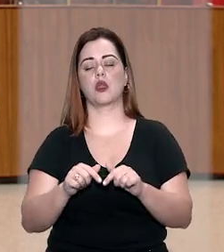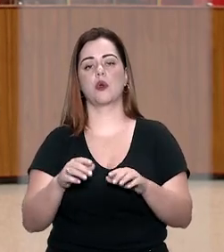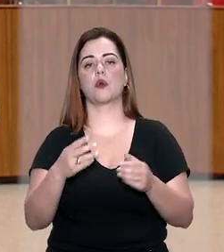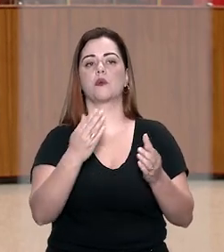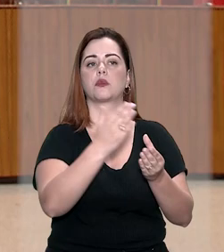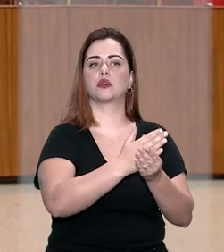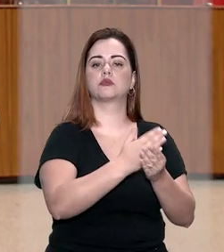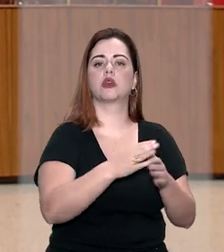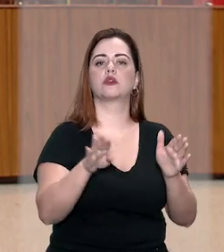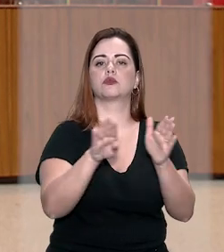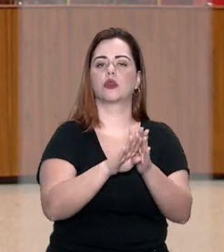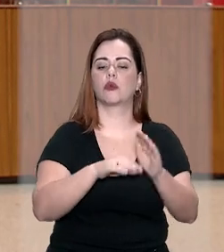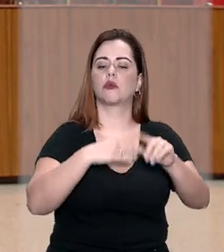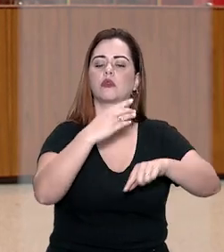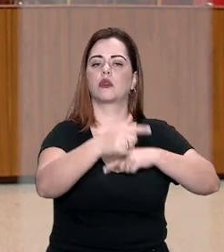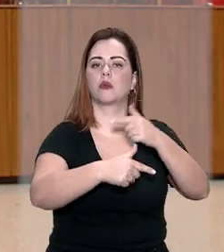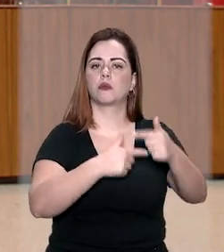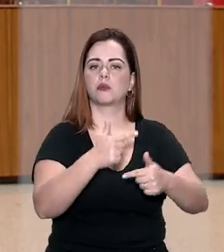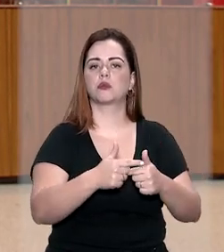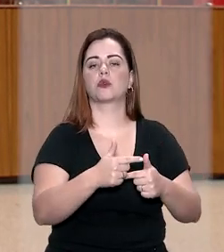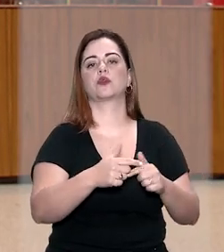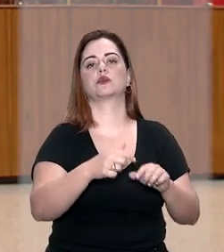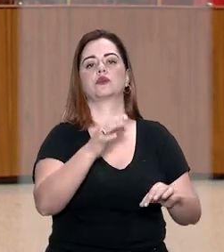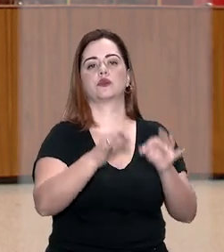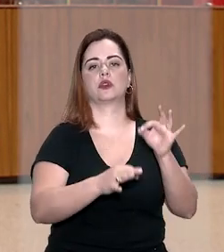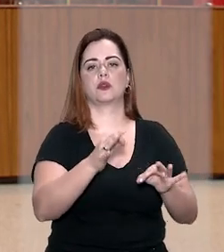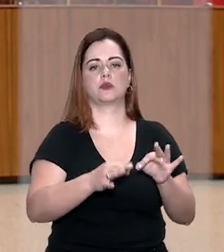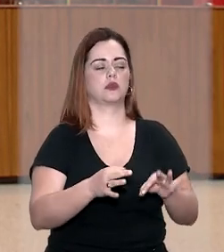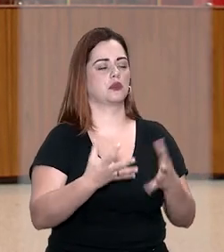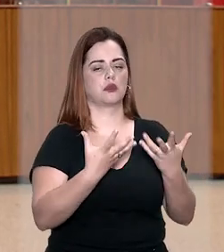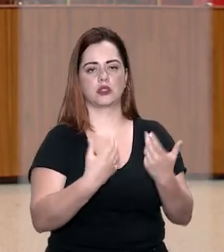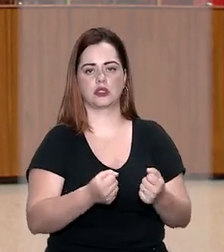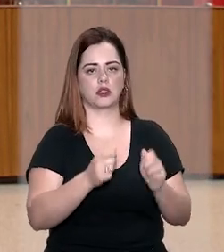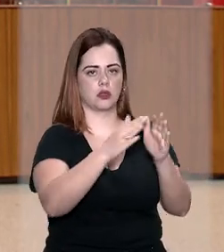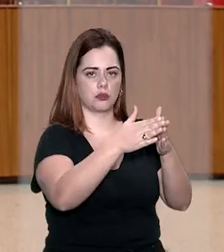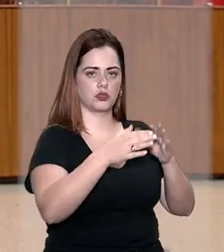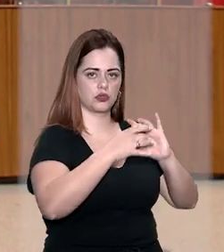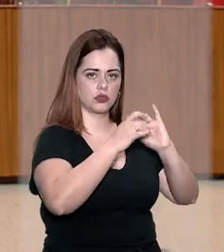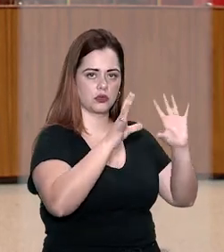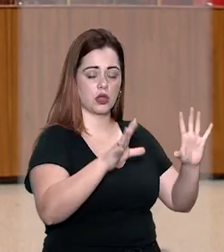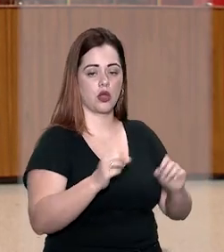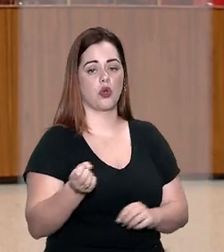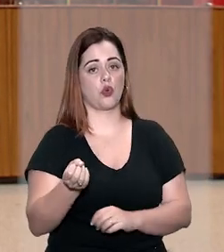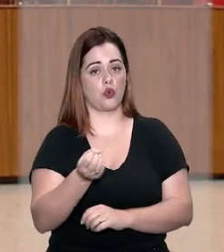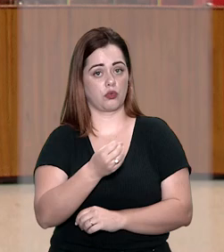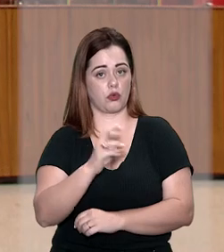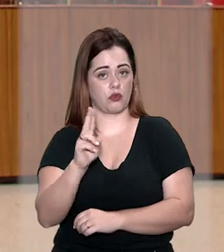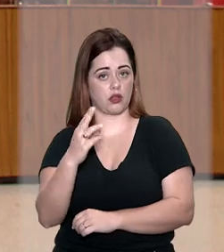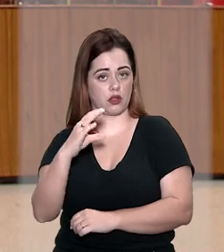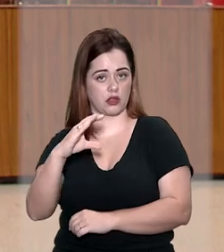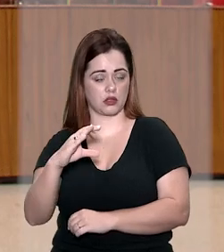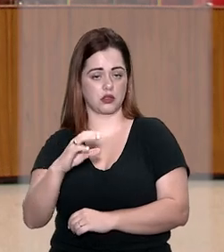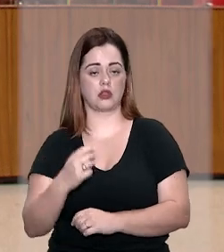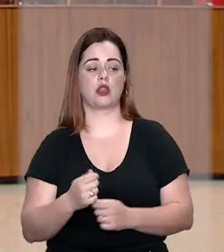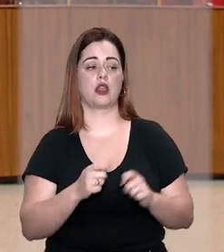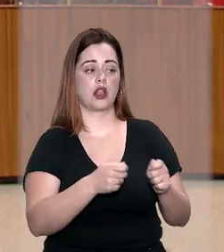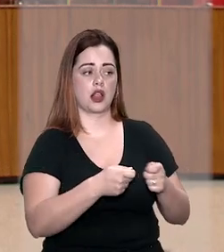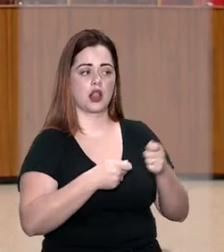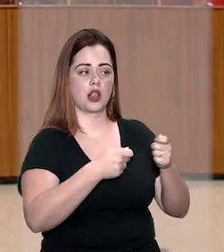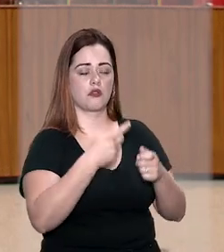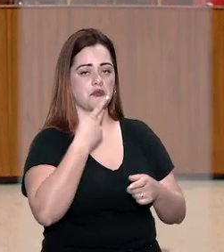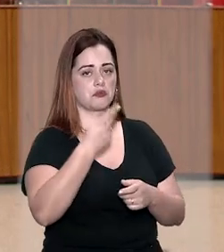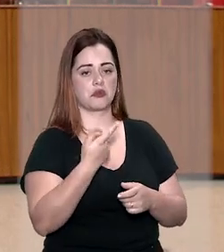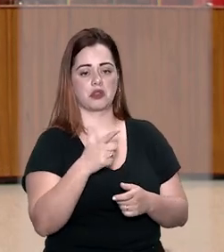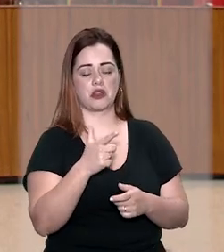caso chegou ao STJ após o Tribunal Estadual denegar o habeas corpus. Em Novo HC, a defesa alegou não haver